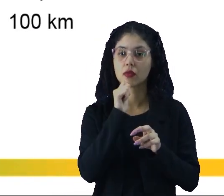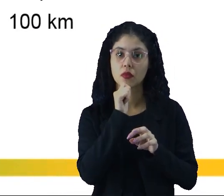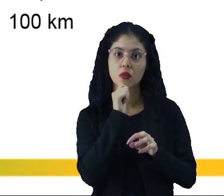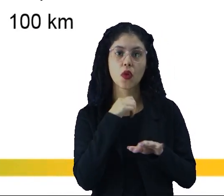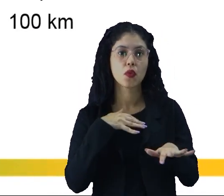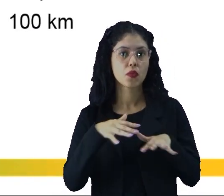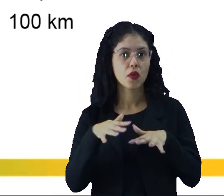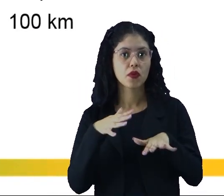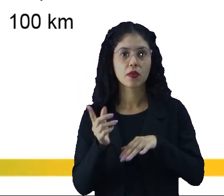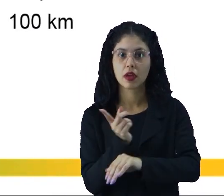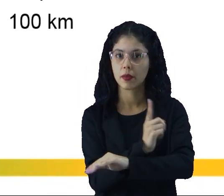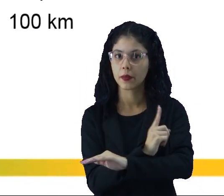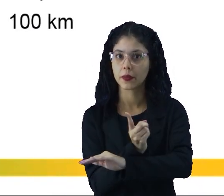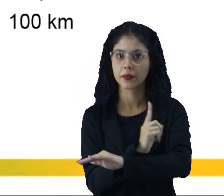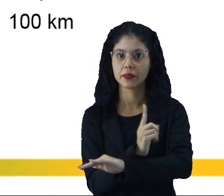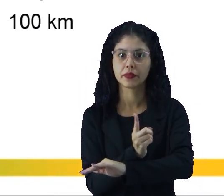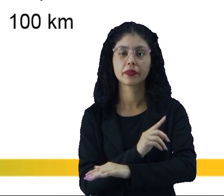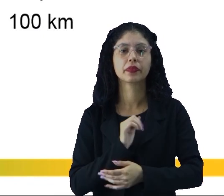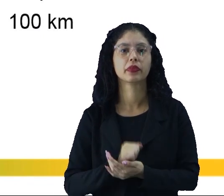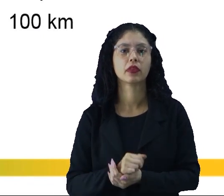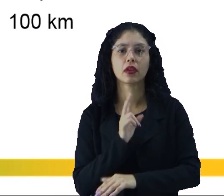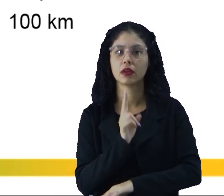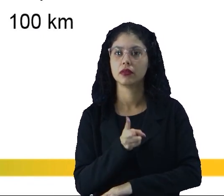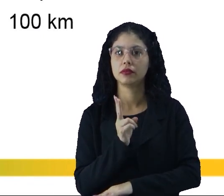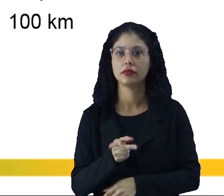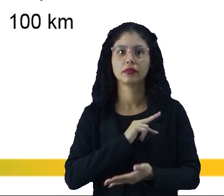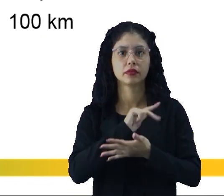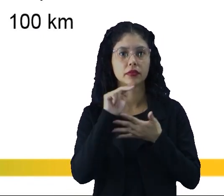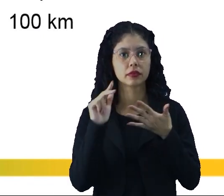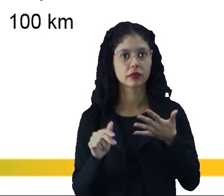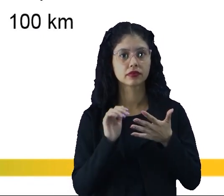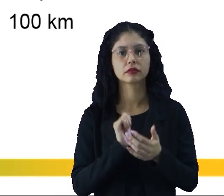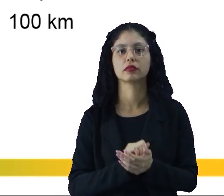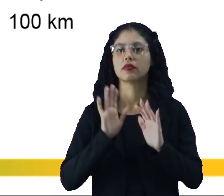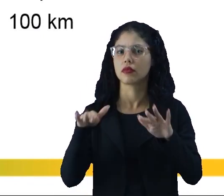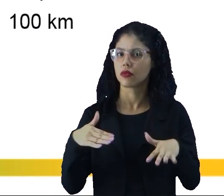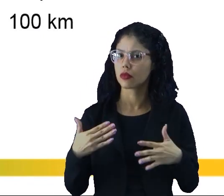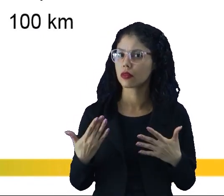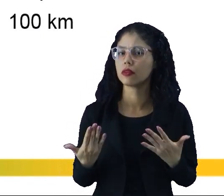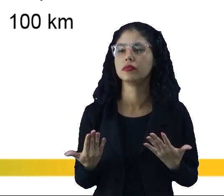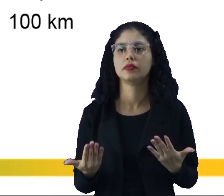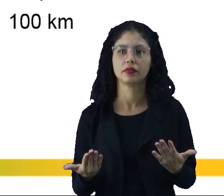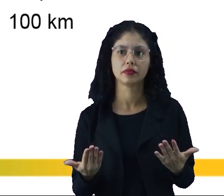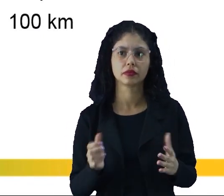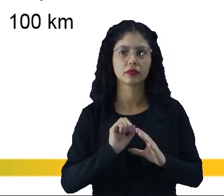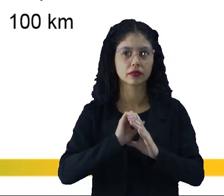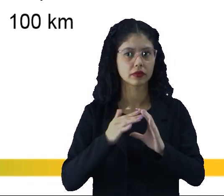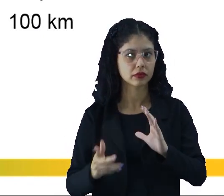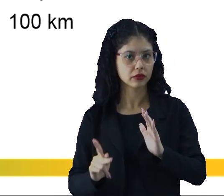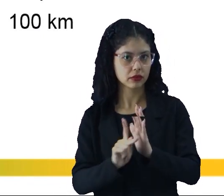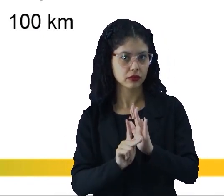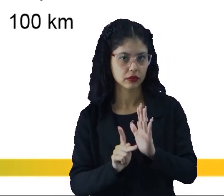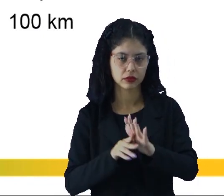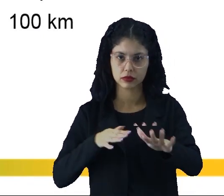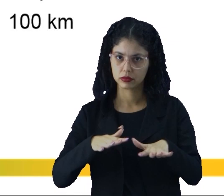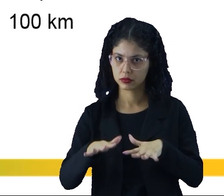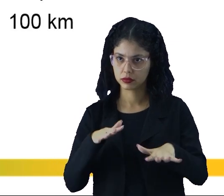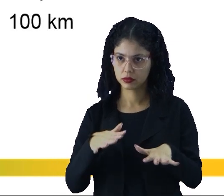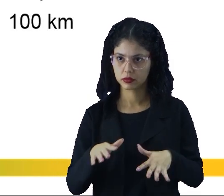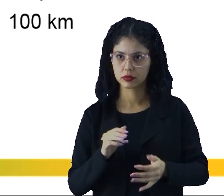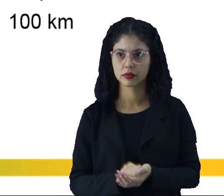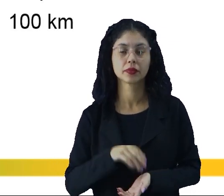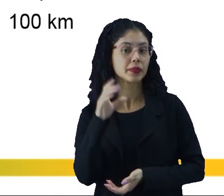agora o movimento retilíneo uniformemente variado. Qual é a característica desse movimento?